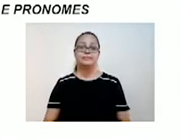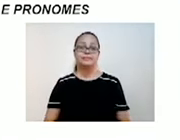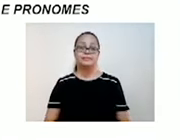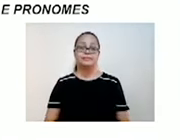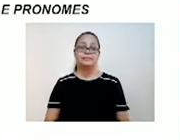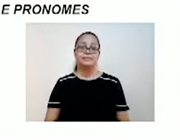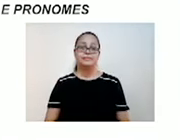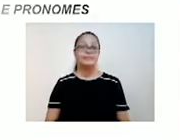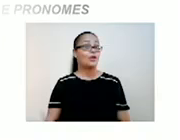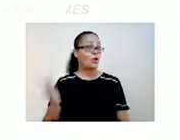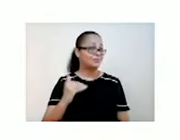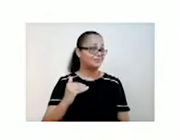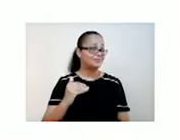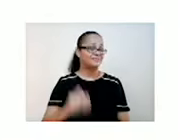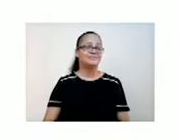Good.